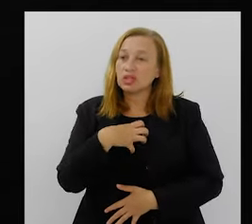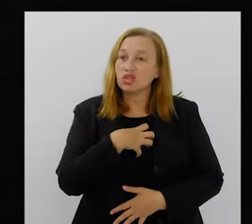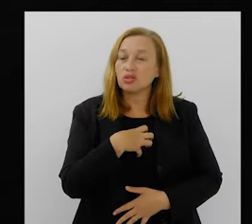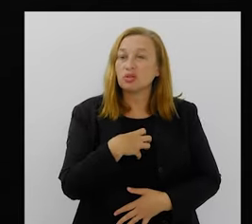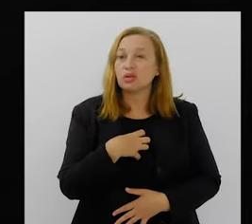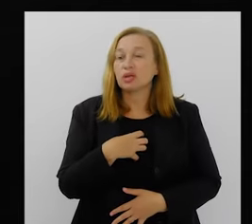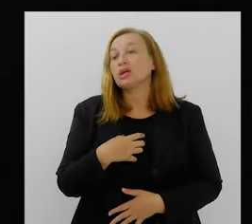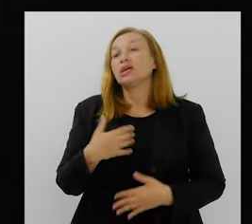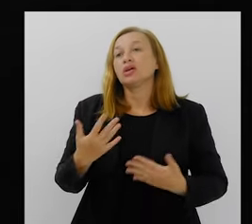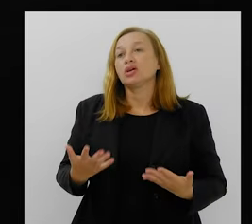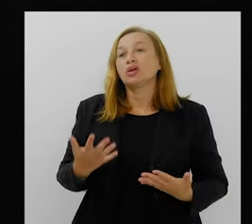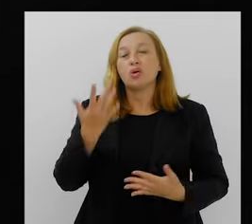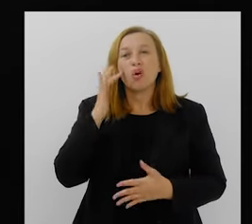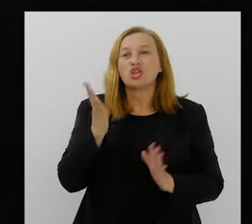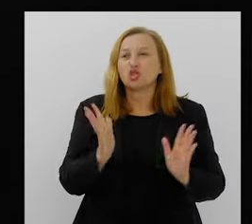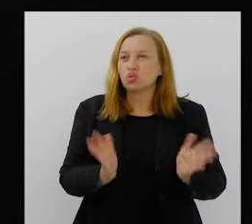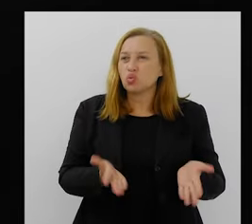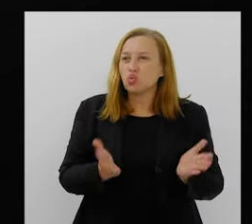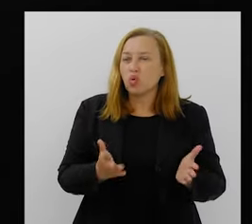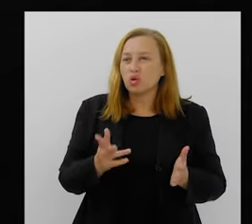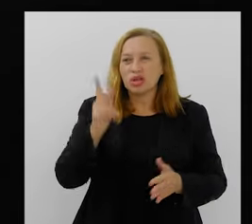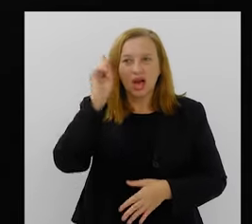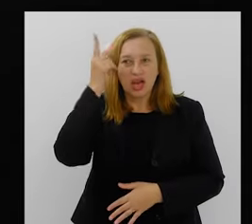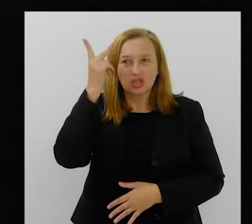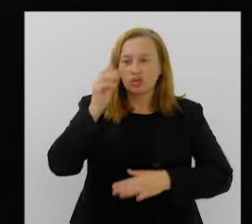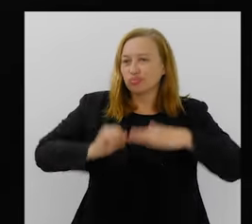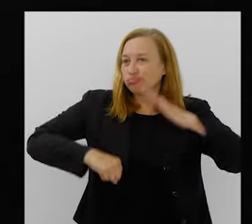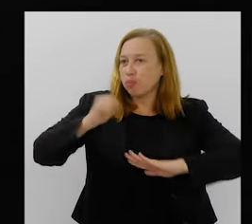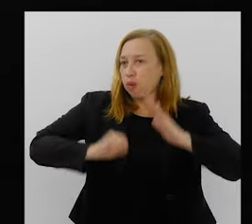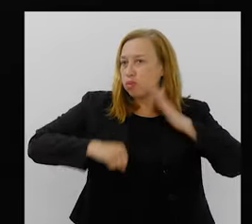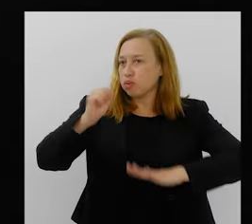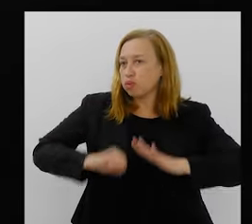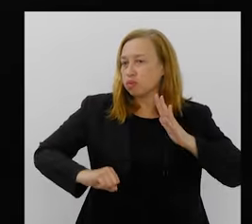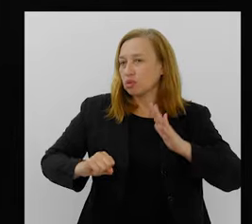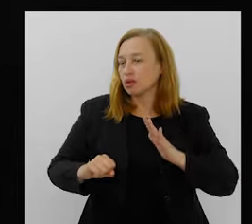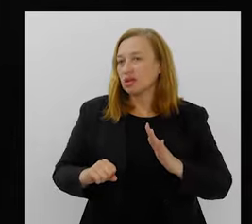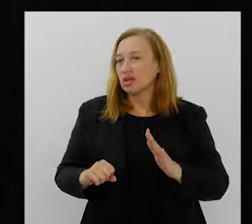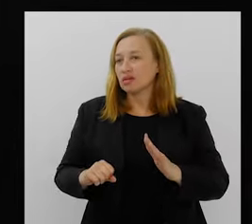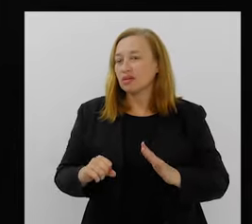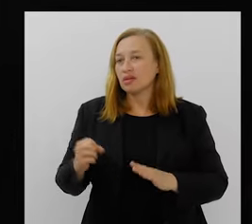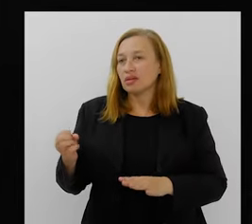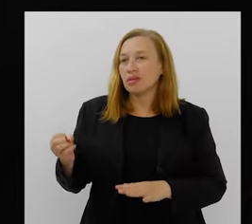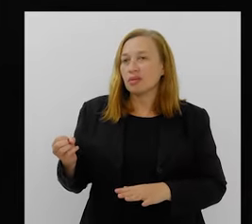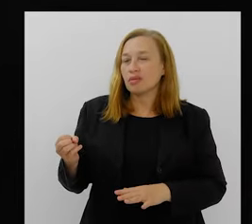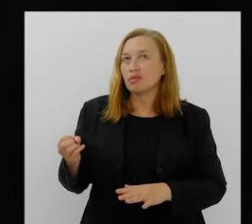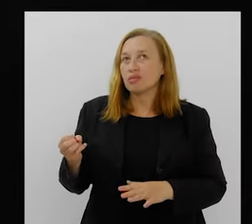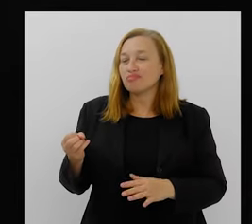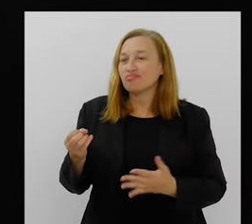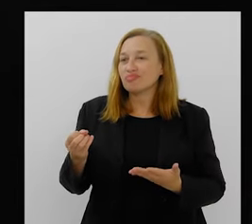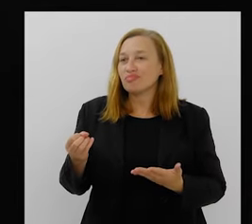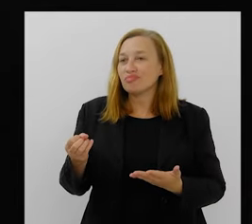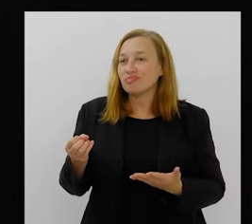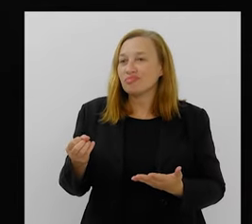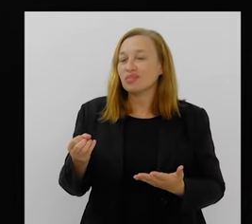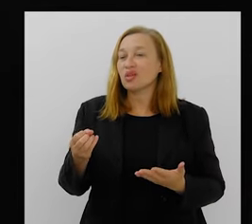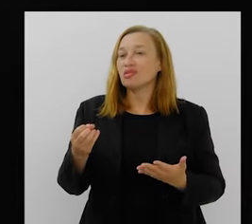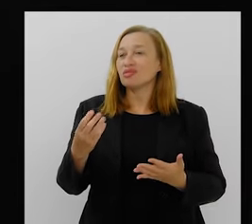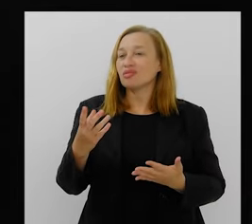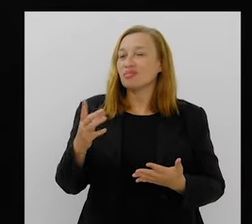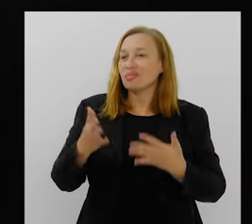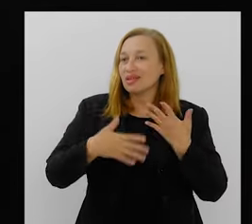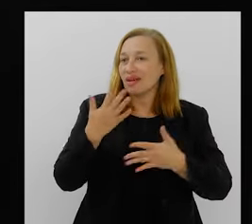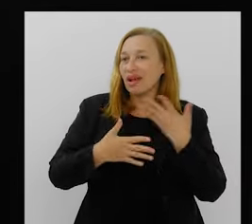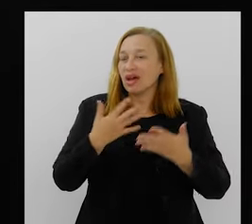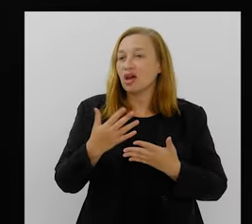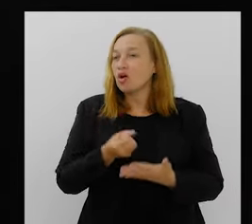sentido. E, assim, eu acho que hoje a minha história no Salgueiro, ela está sendo desenhada de forma muito mais nobre. Né? Porque